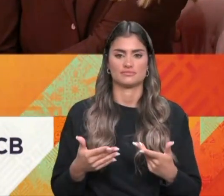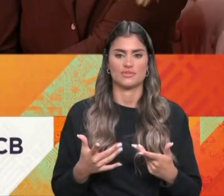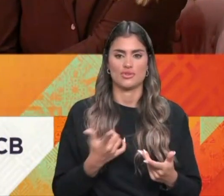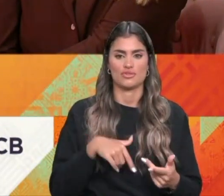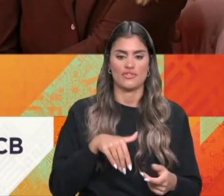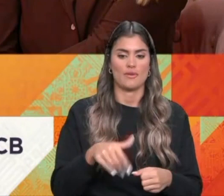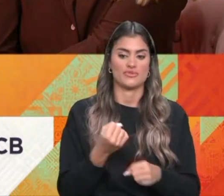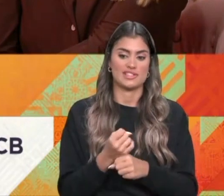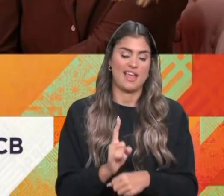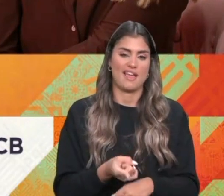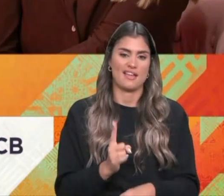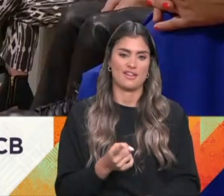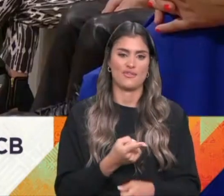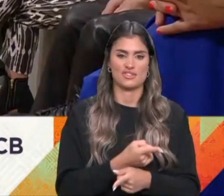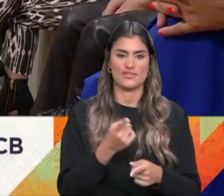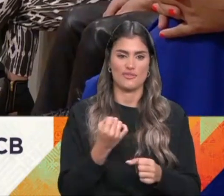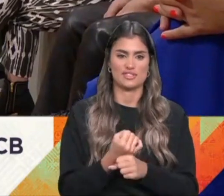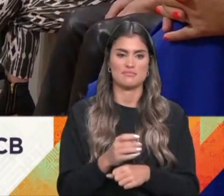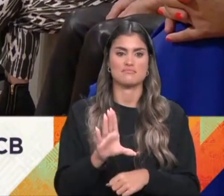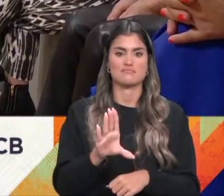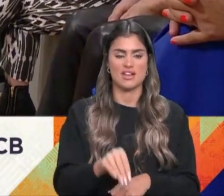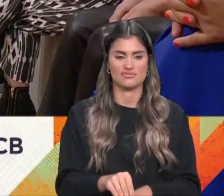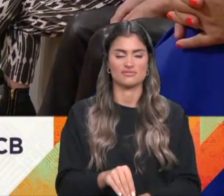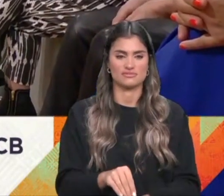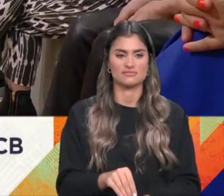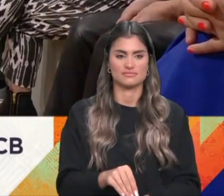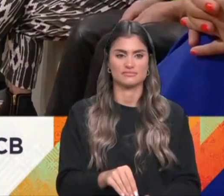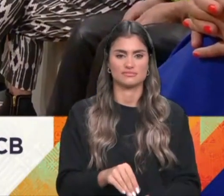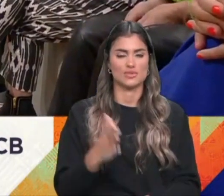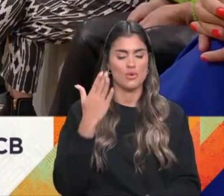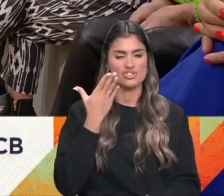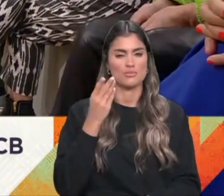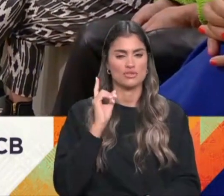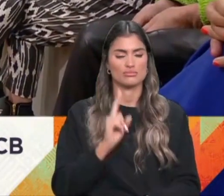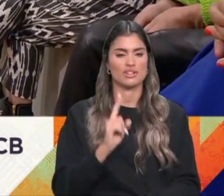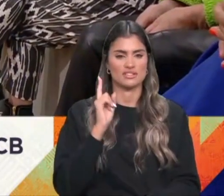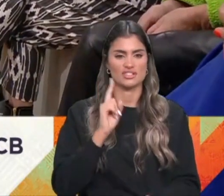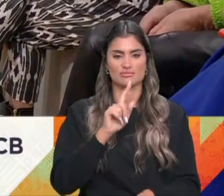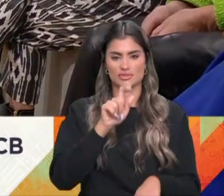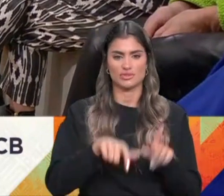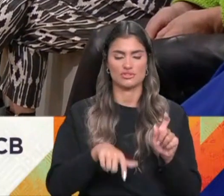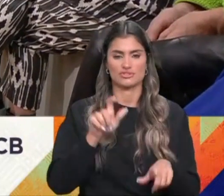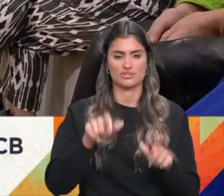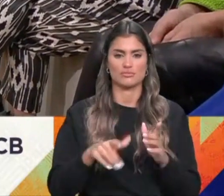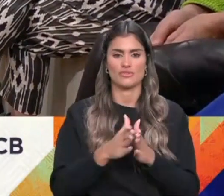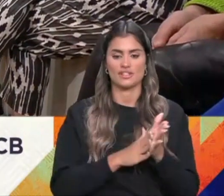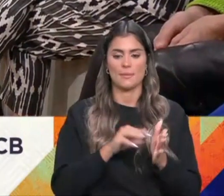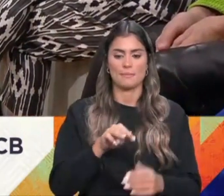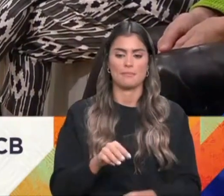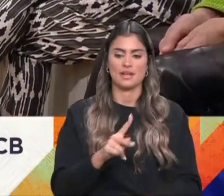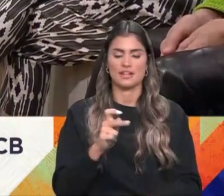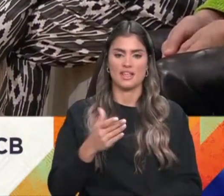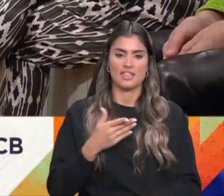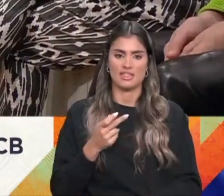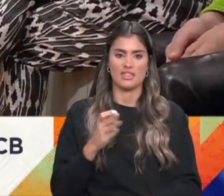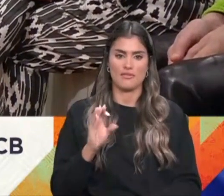fazer. Jenny, vocês vão fazer mais do que isso. Eu acho que é muito importante as pessoas pegarem na Maria da Fonte, estudarem a Maria da